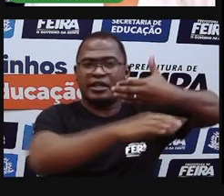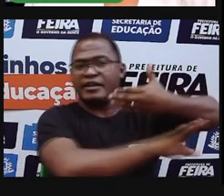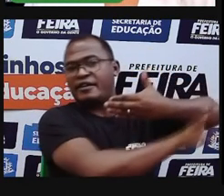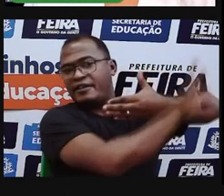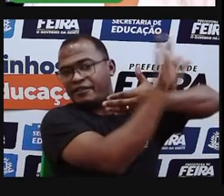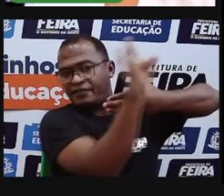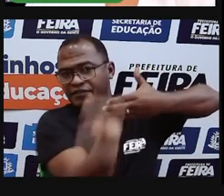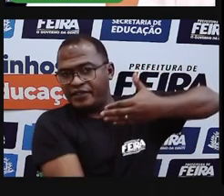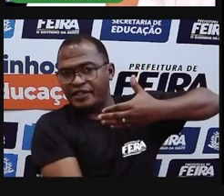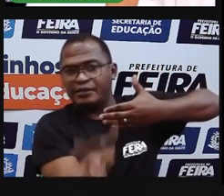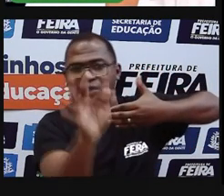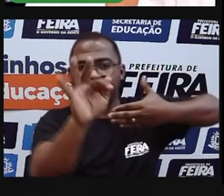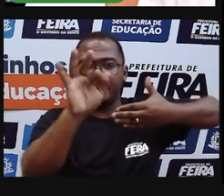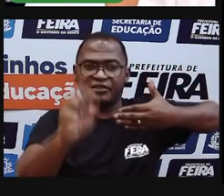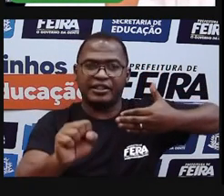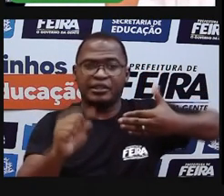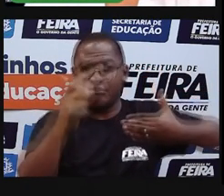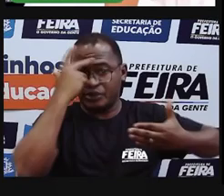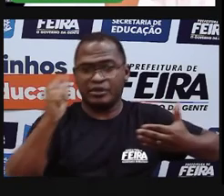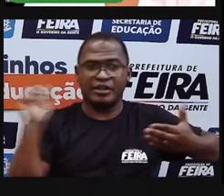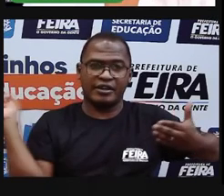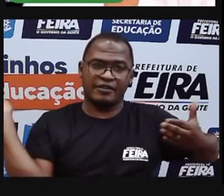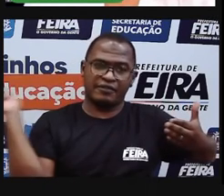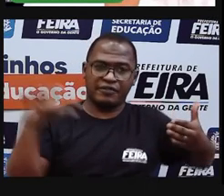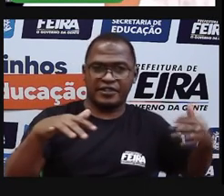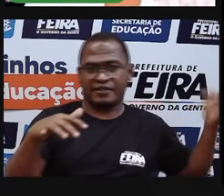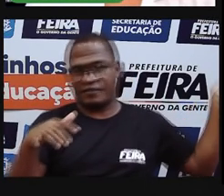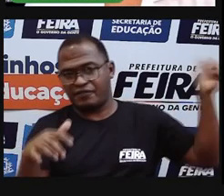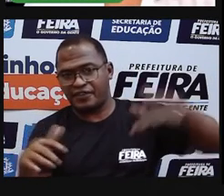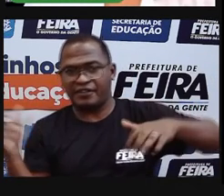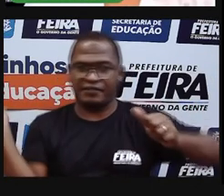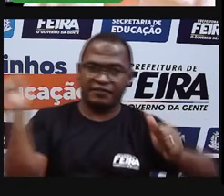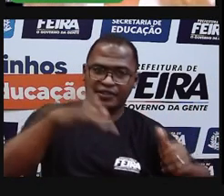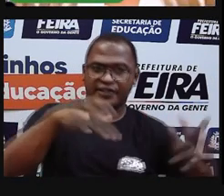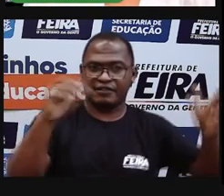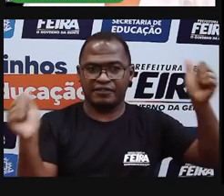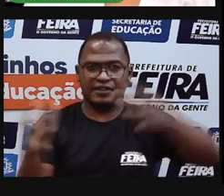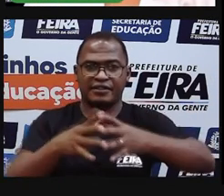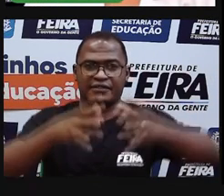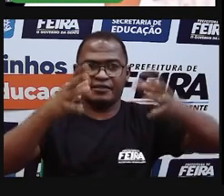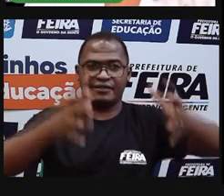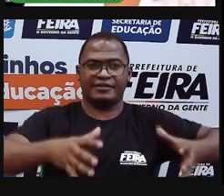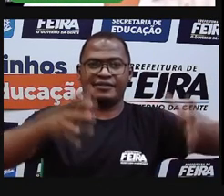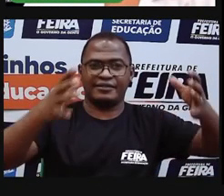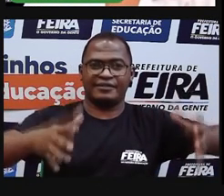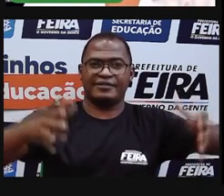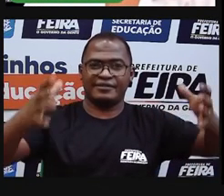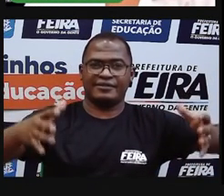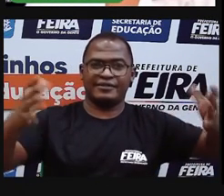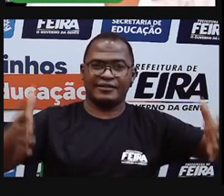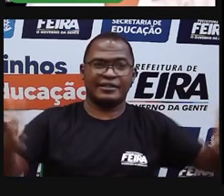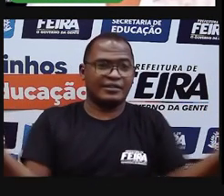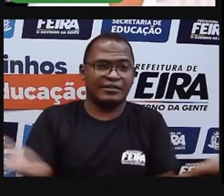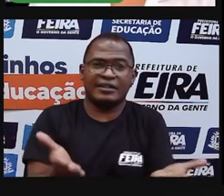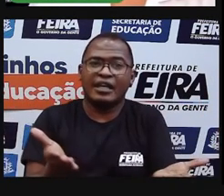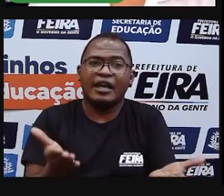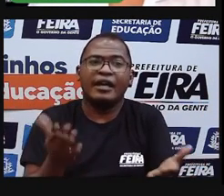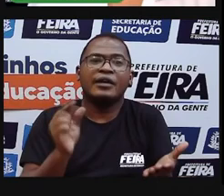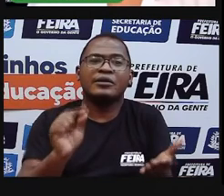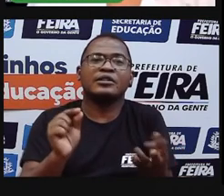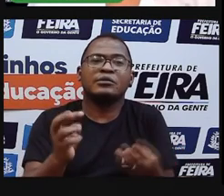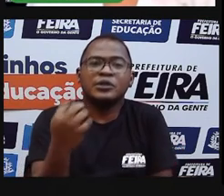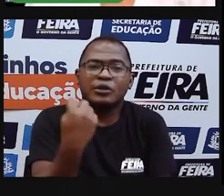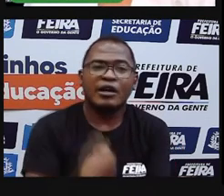uma movimentação de pessoas, né, surgia ali, cada vez mais próspero, o comércio de